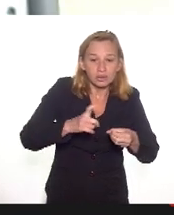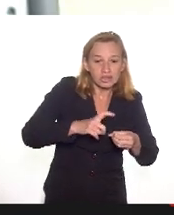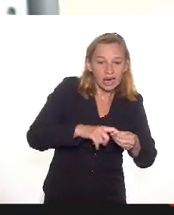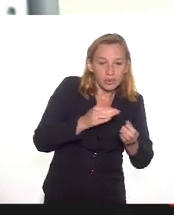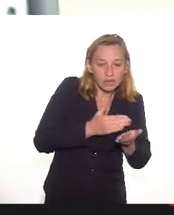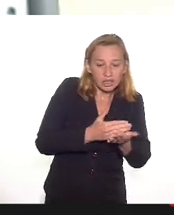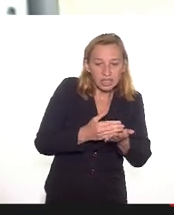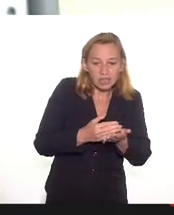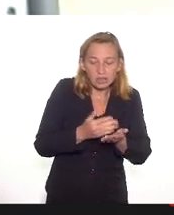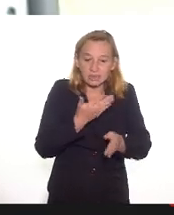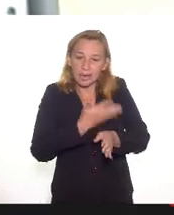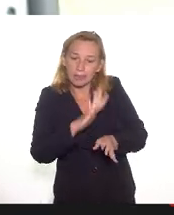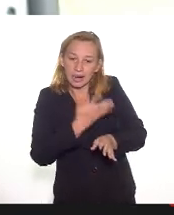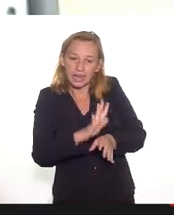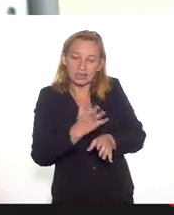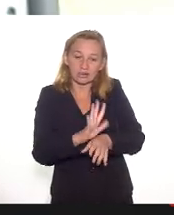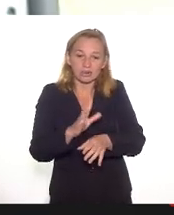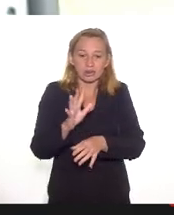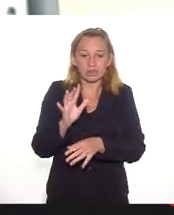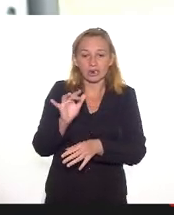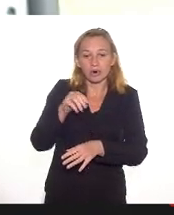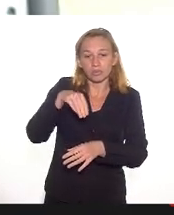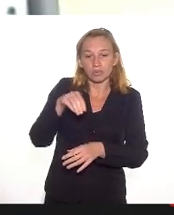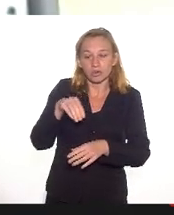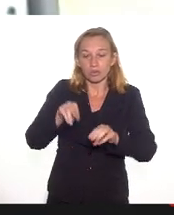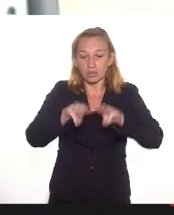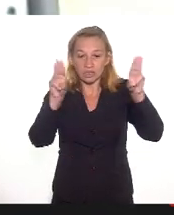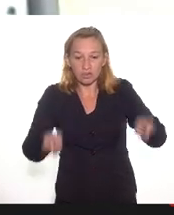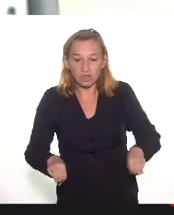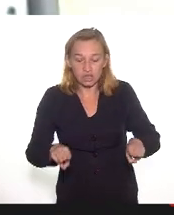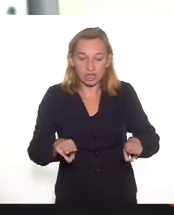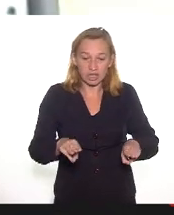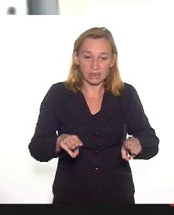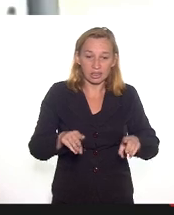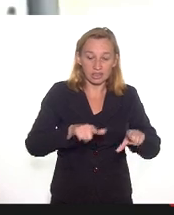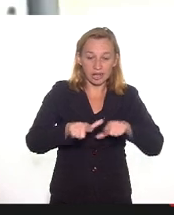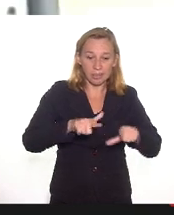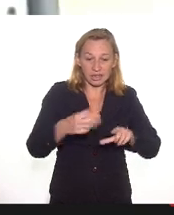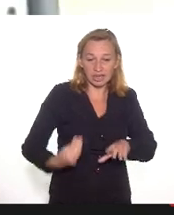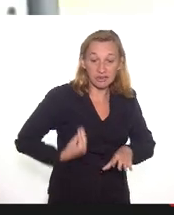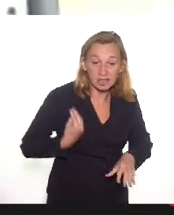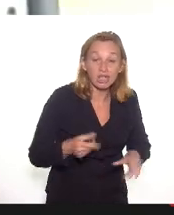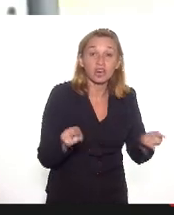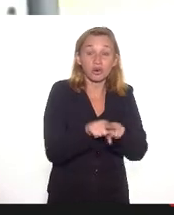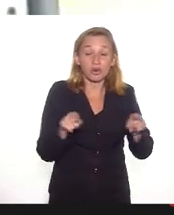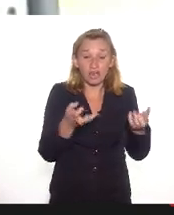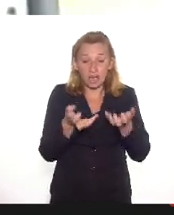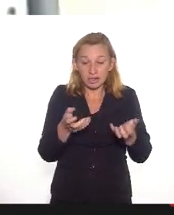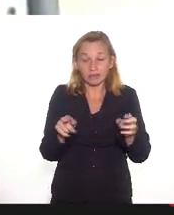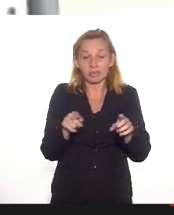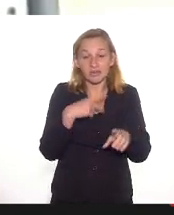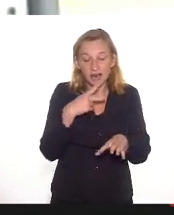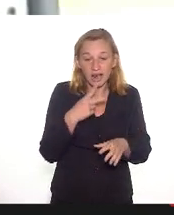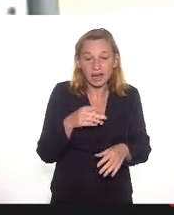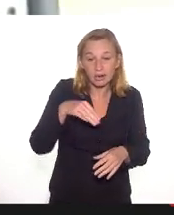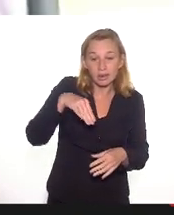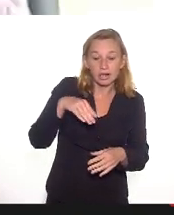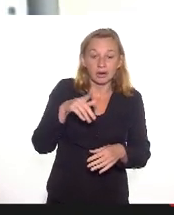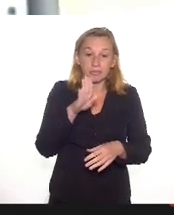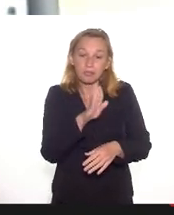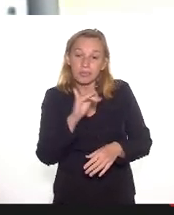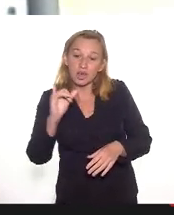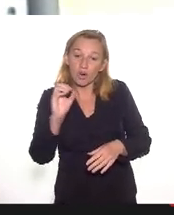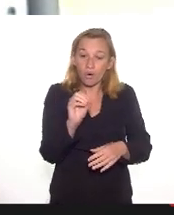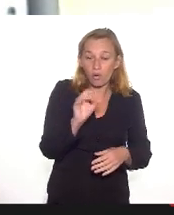da prática de museologia, dessa museologia a serviço da vida. Uma museologia que eu gosto também de chamar de biófila, ela é